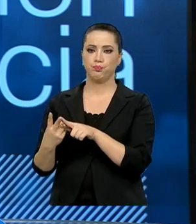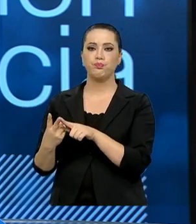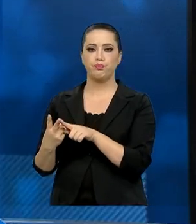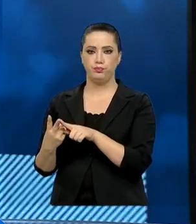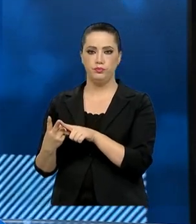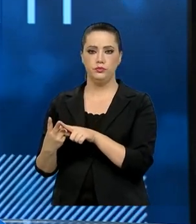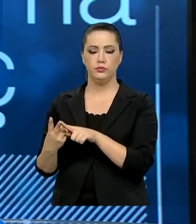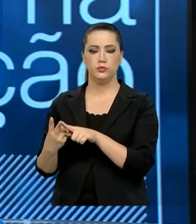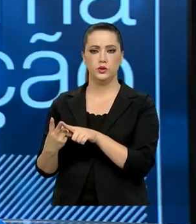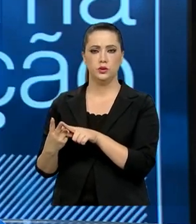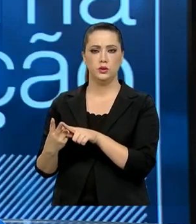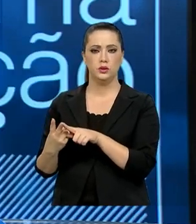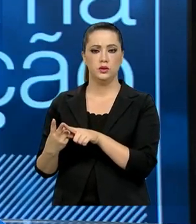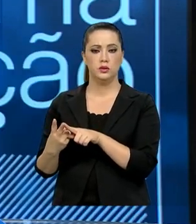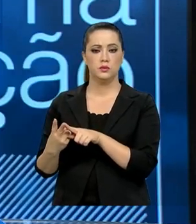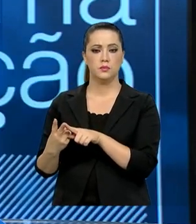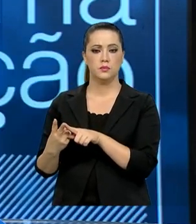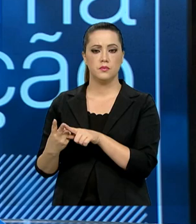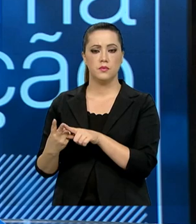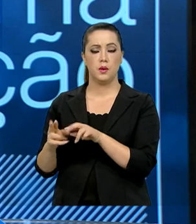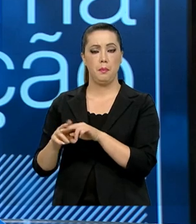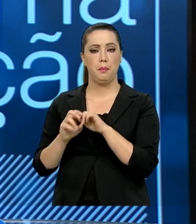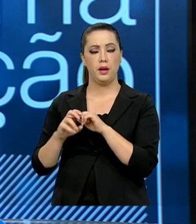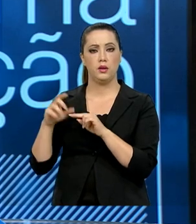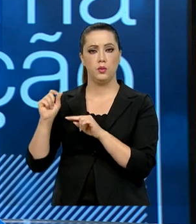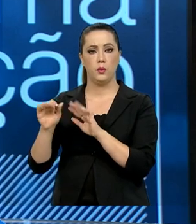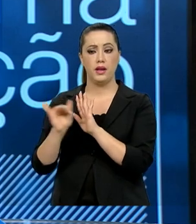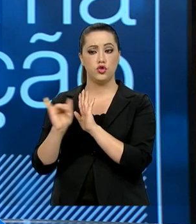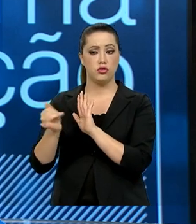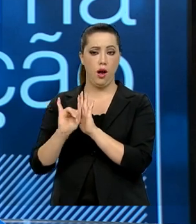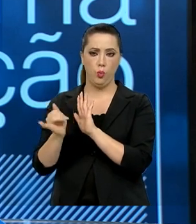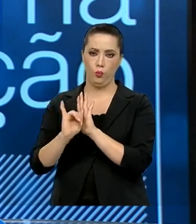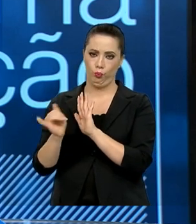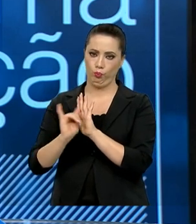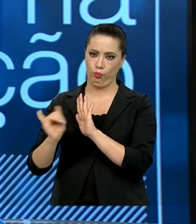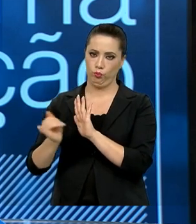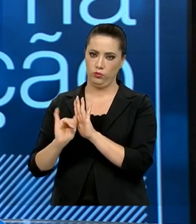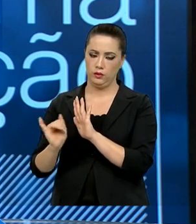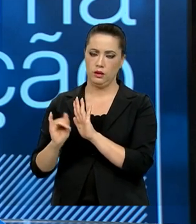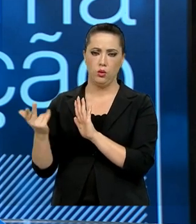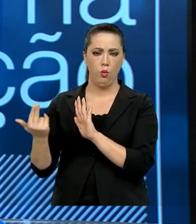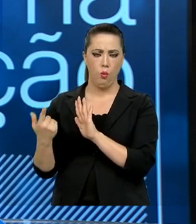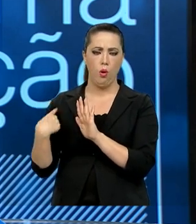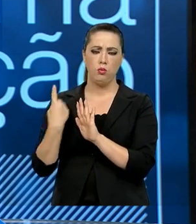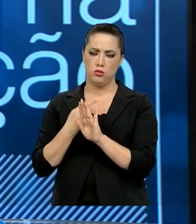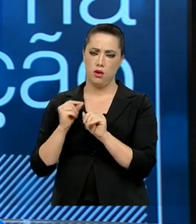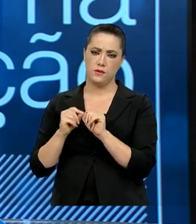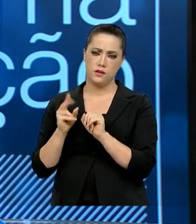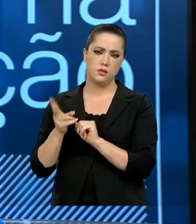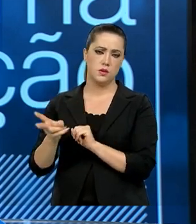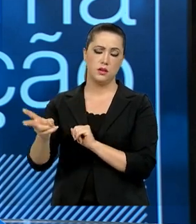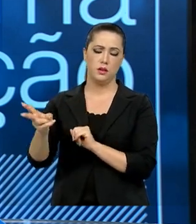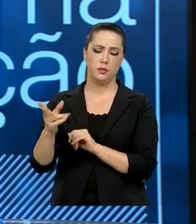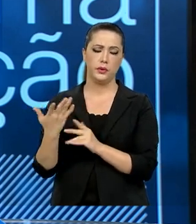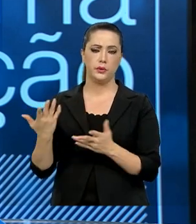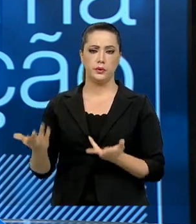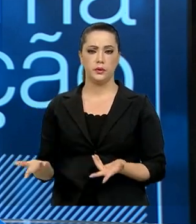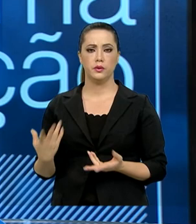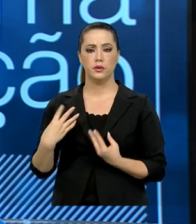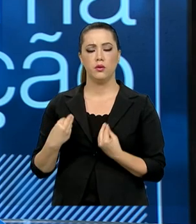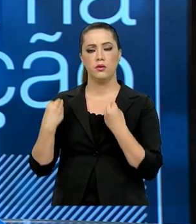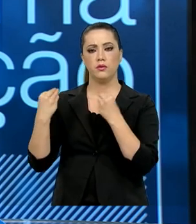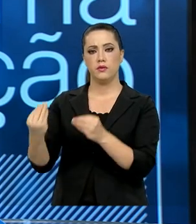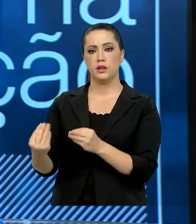dimensão do programa foi exatamente por meio de editais, como normalmente nós fazemos. Então,